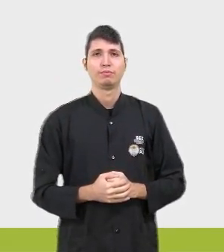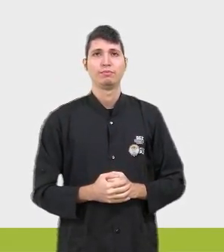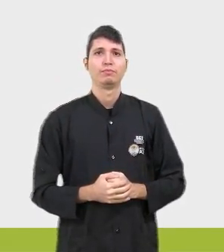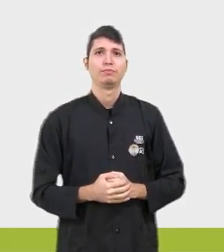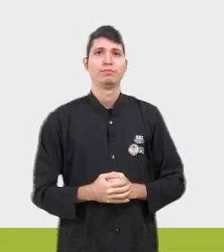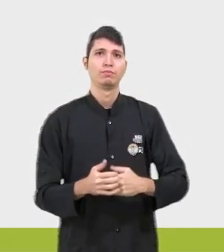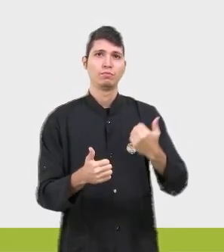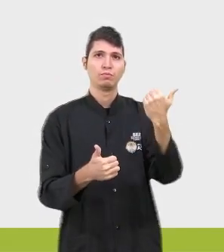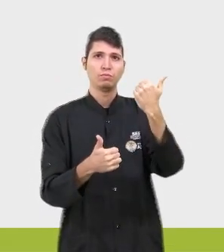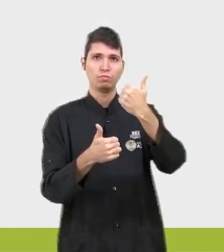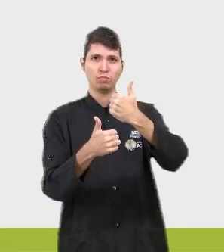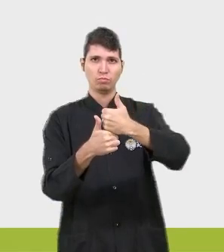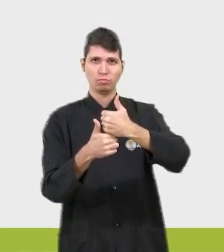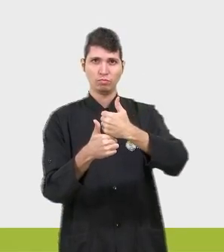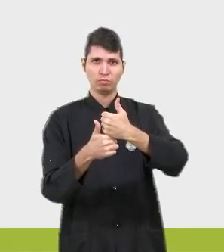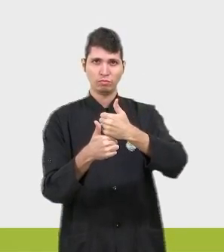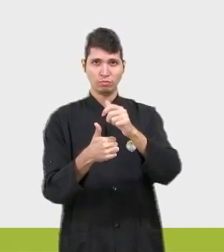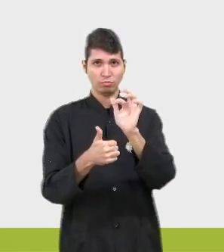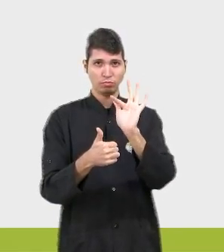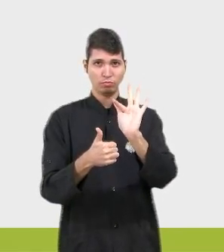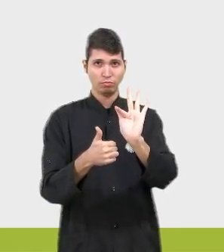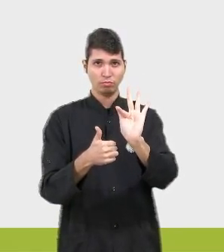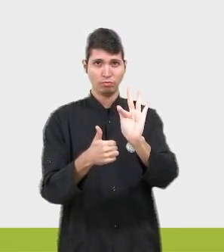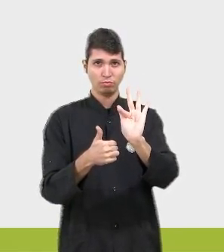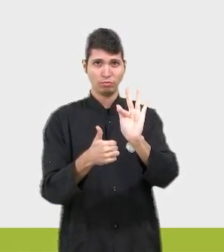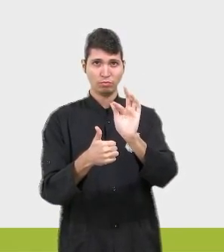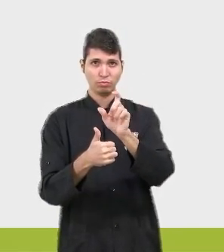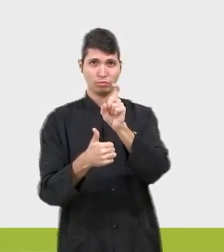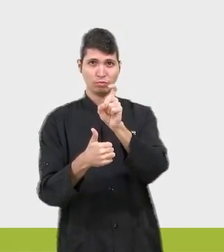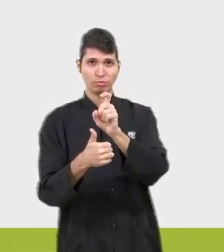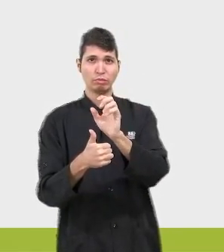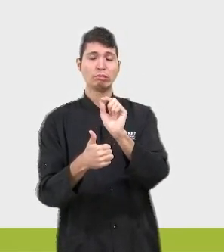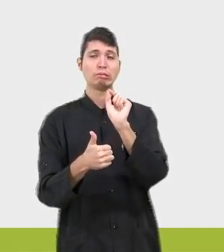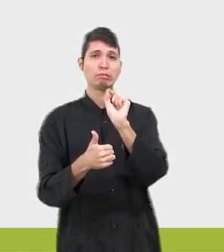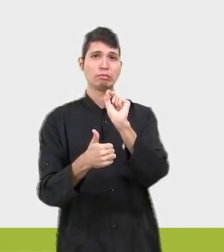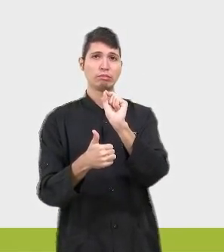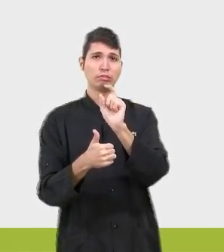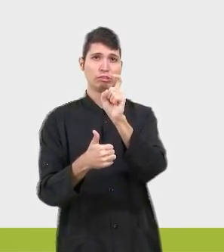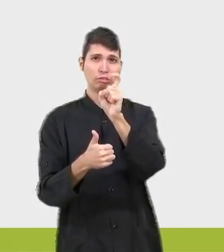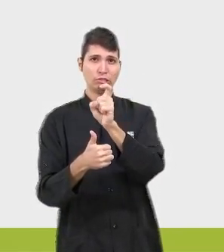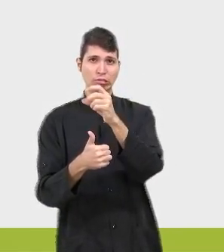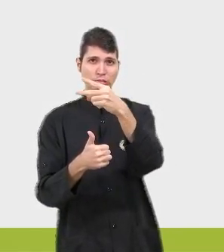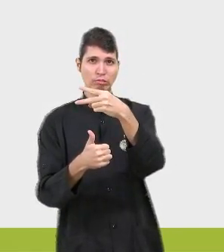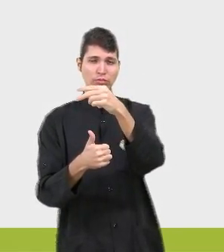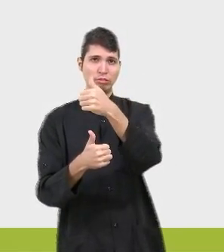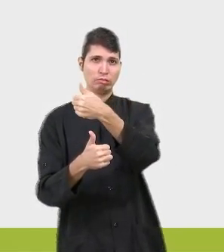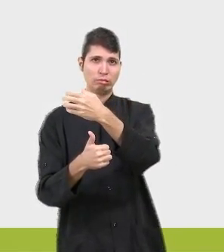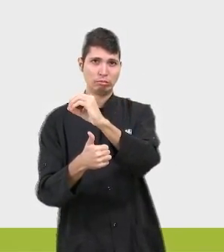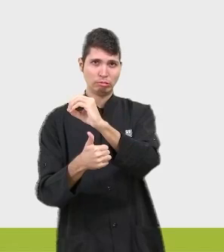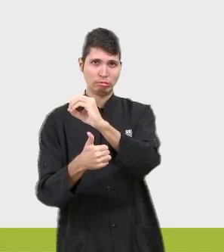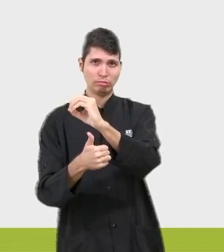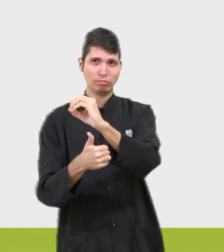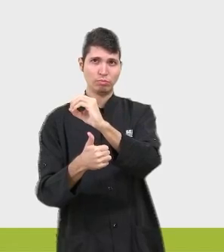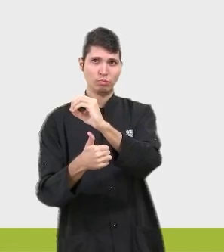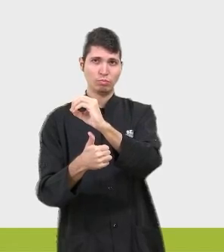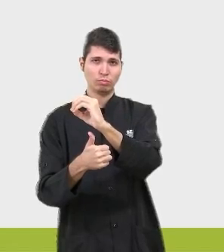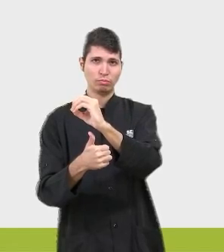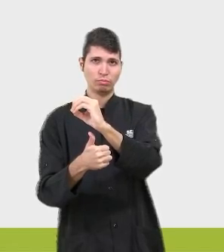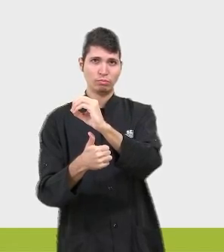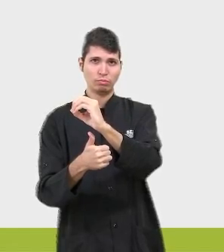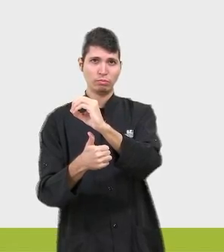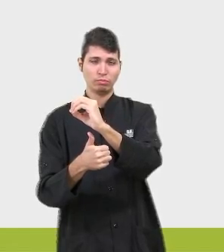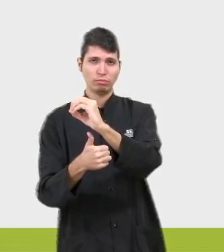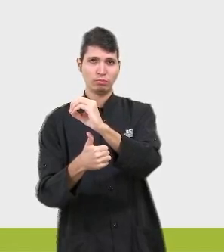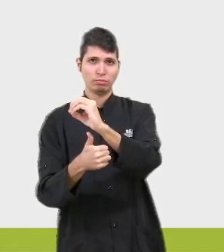Então, substituindo nessa função aqui, ó. Quem é o X agora? O X vale 10. Aí eu vou lá, Matou a questão. Aonde